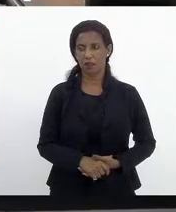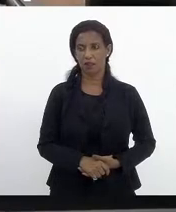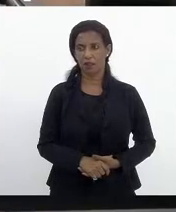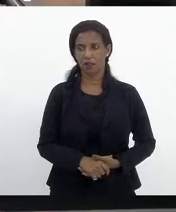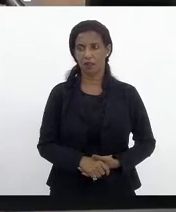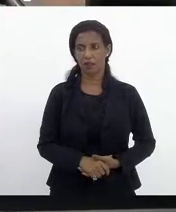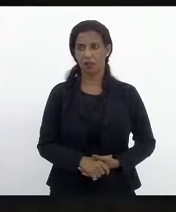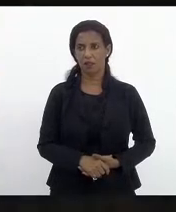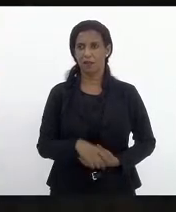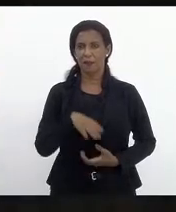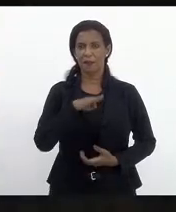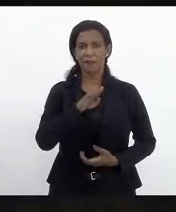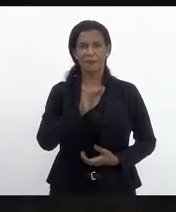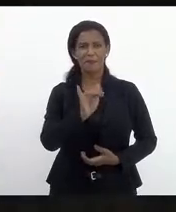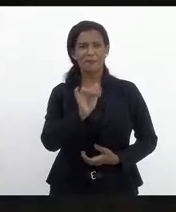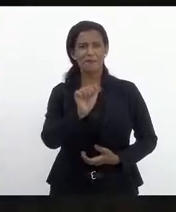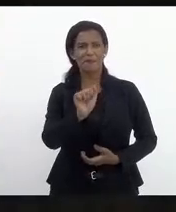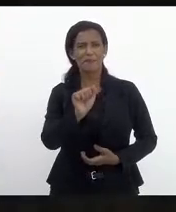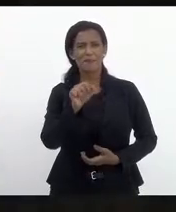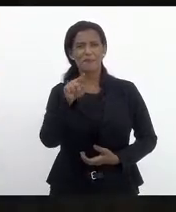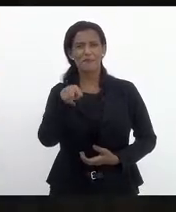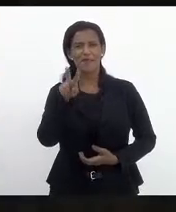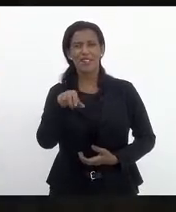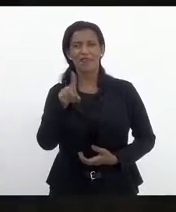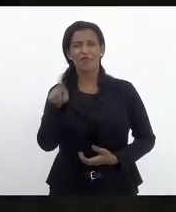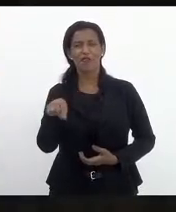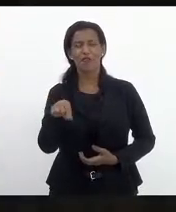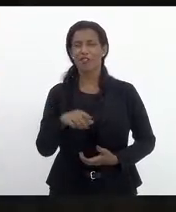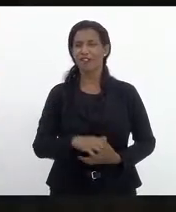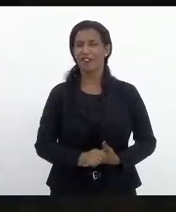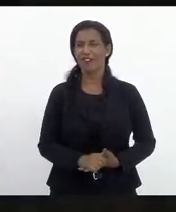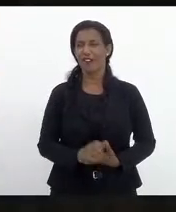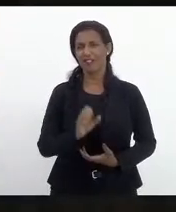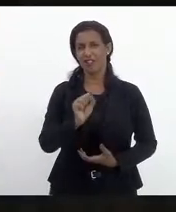meu bisavô mais novo, Samuel Malafaia,